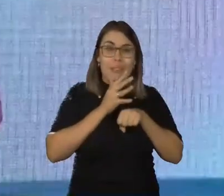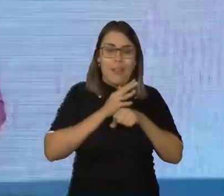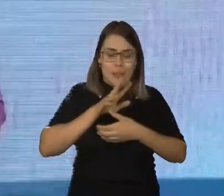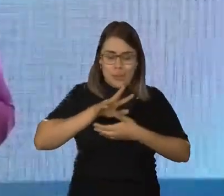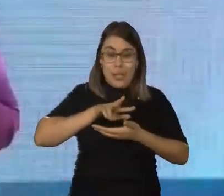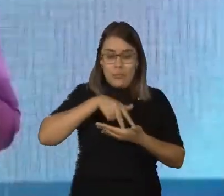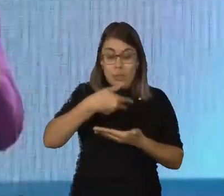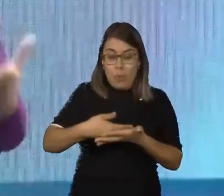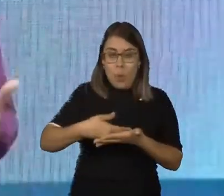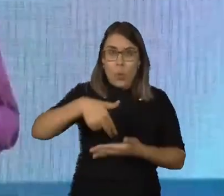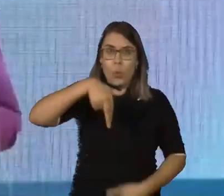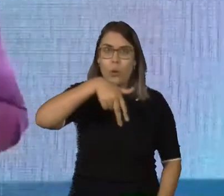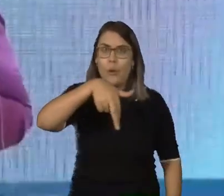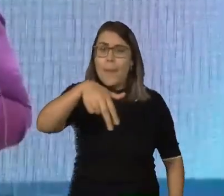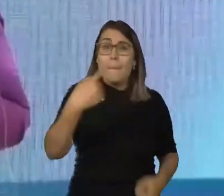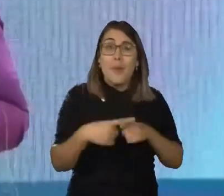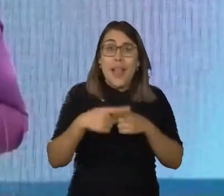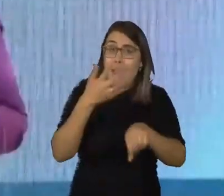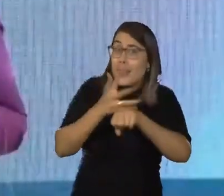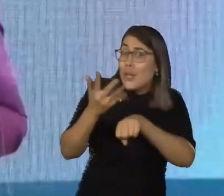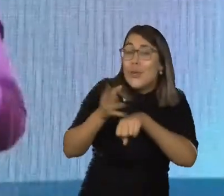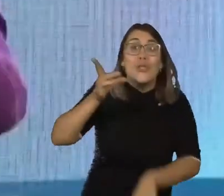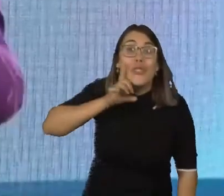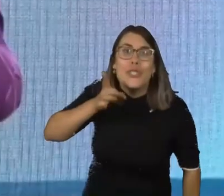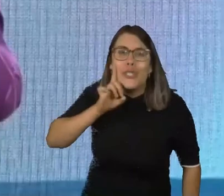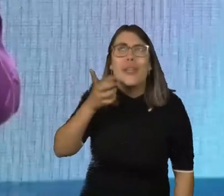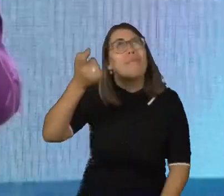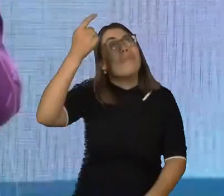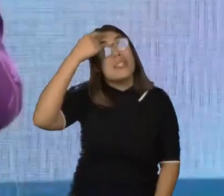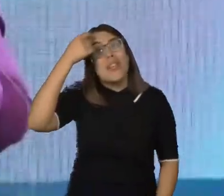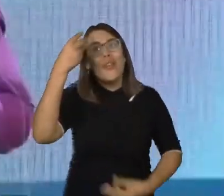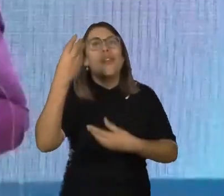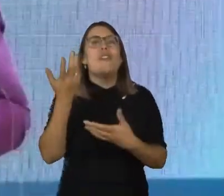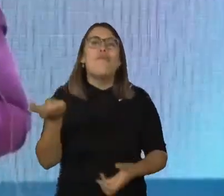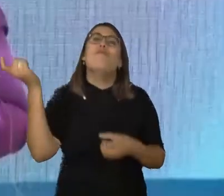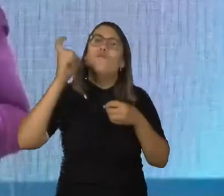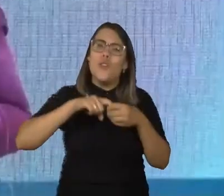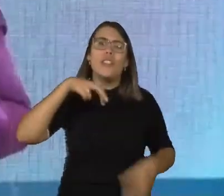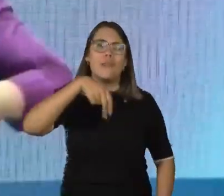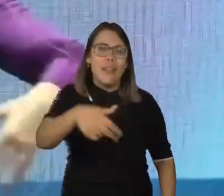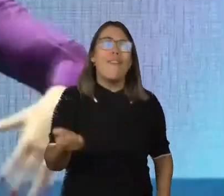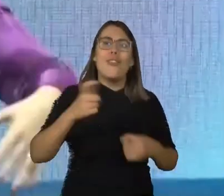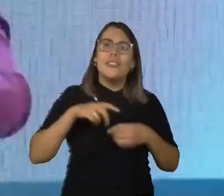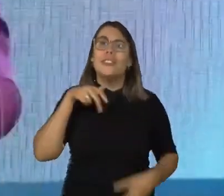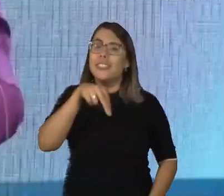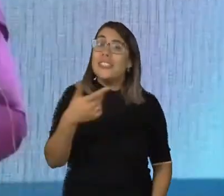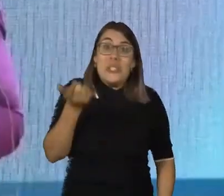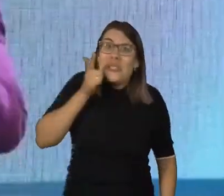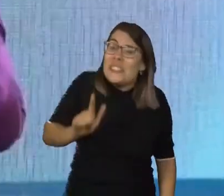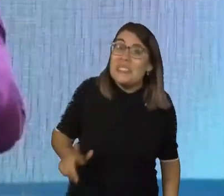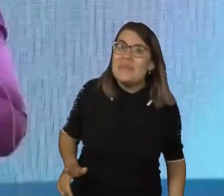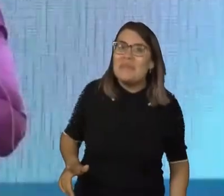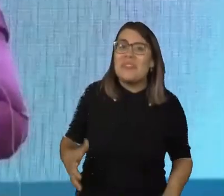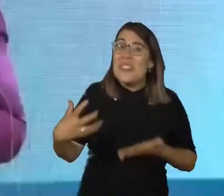escrever essa metodologia e que você pode ter acesso. Mas para ganhar ela, você vai ter que fazer a intenção do dia. Ah, eu